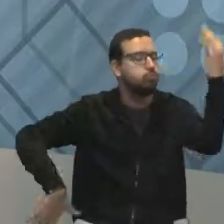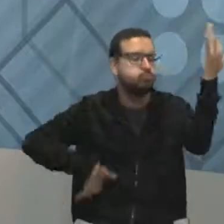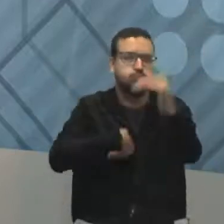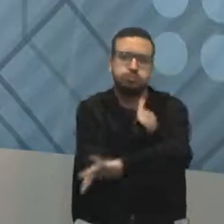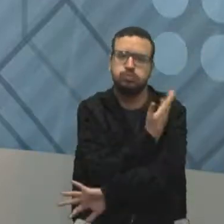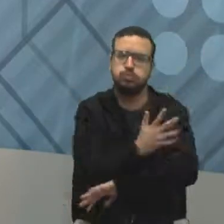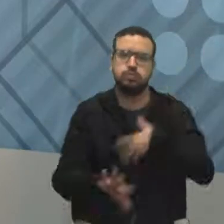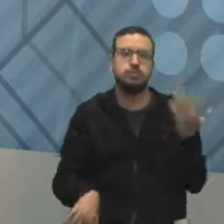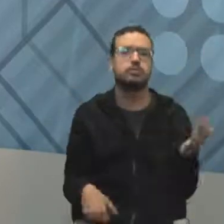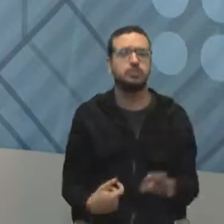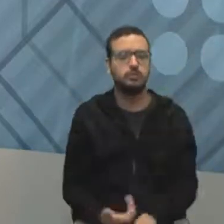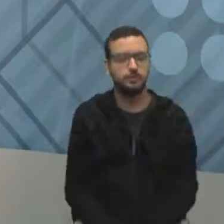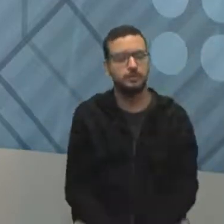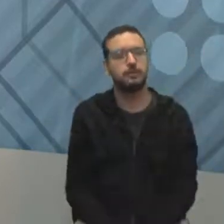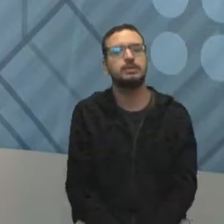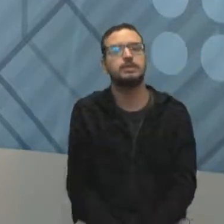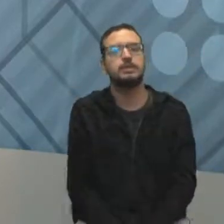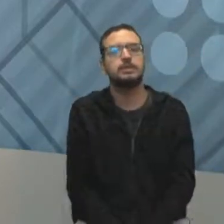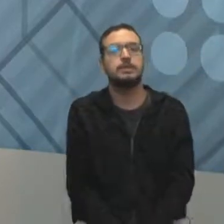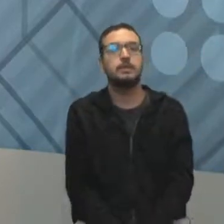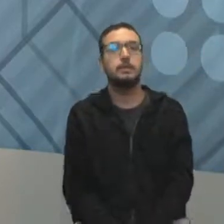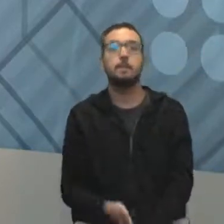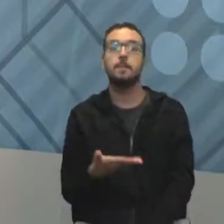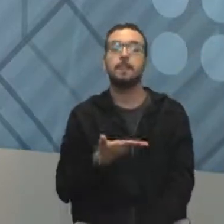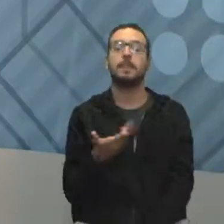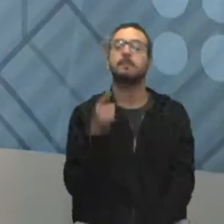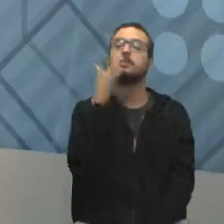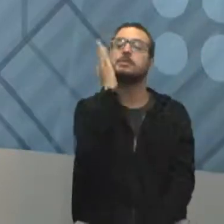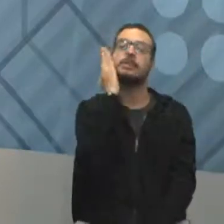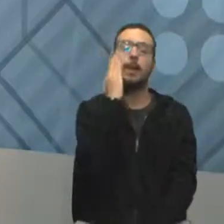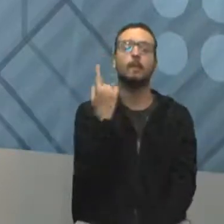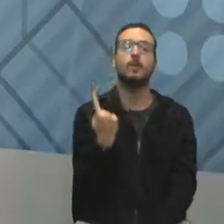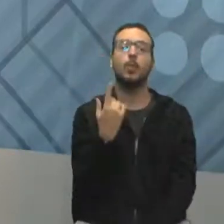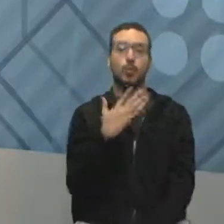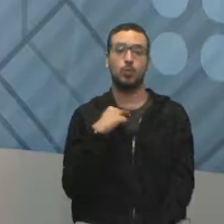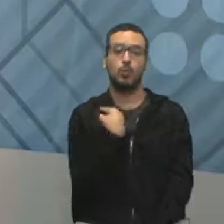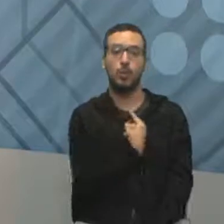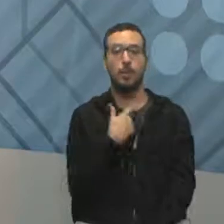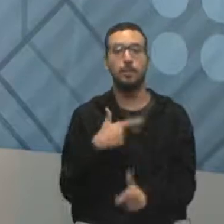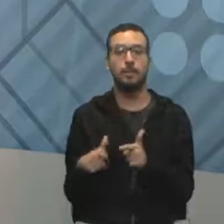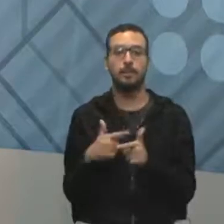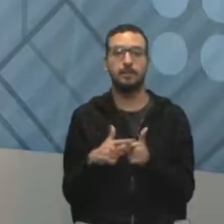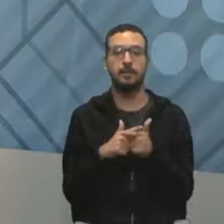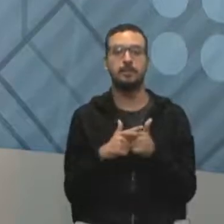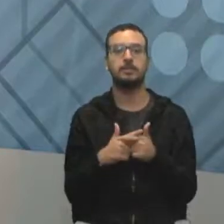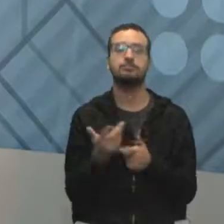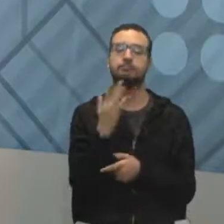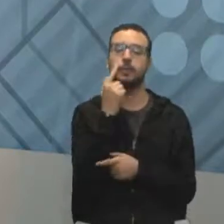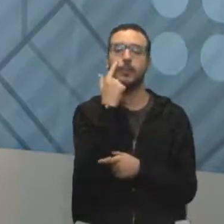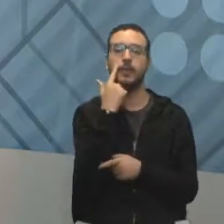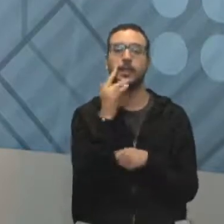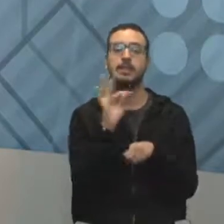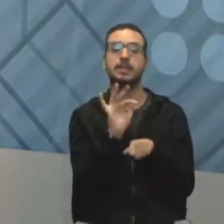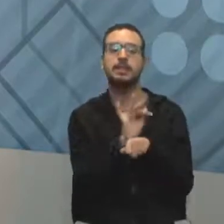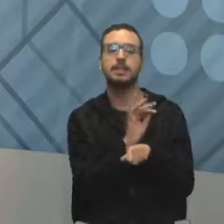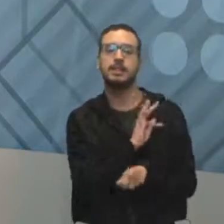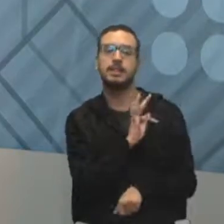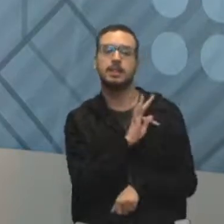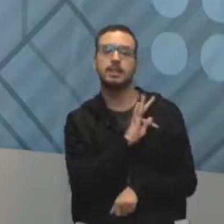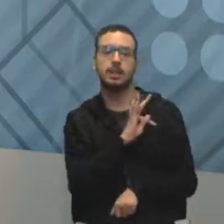respeito. Combinado? Agora que você sabe quais são os nossos problemas, a gente vai implantar uma técnica